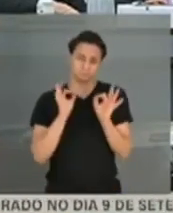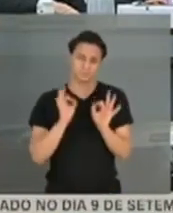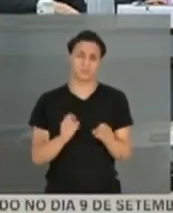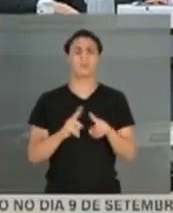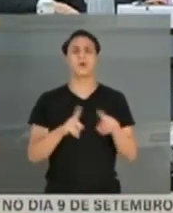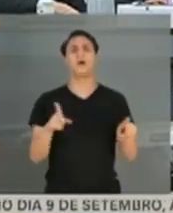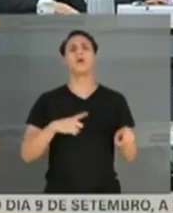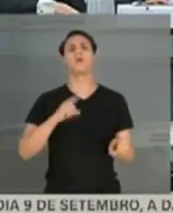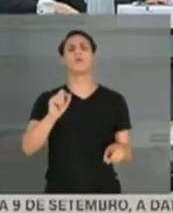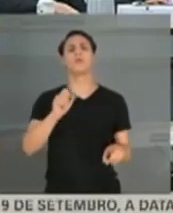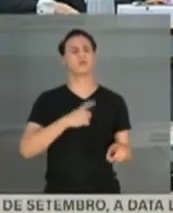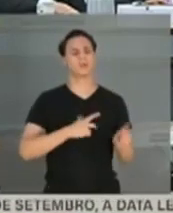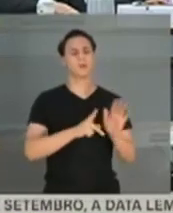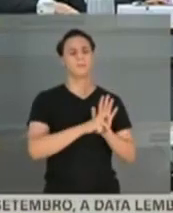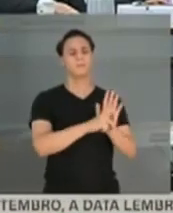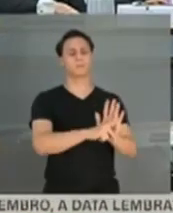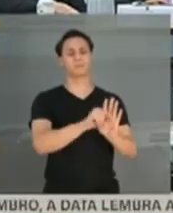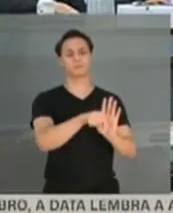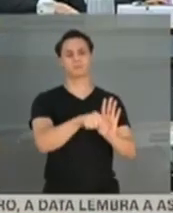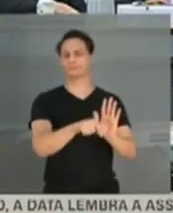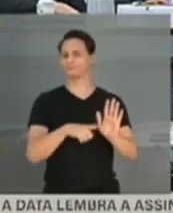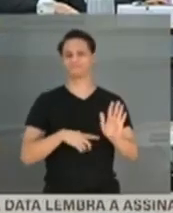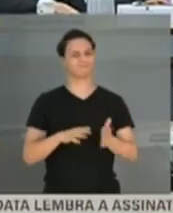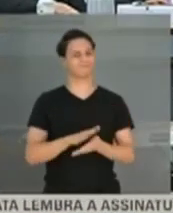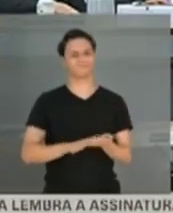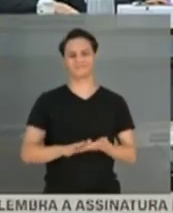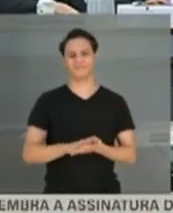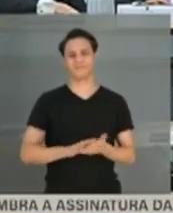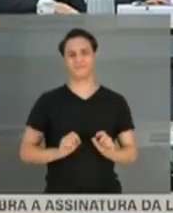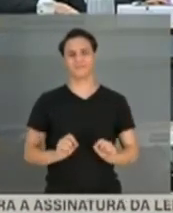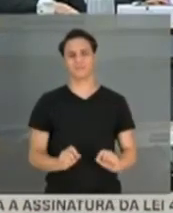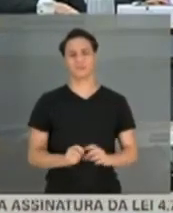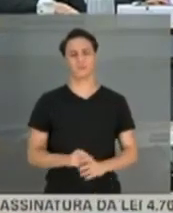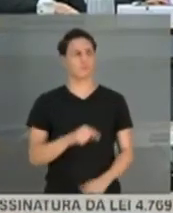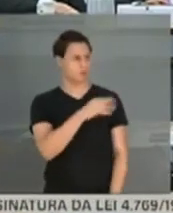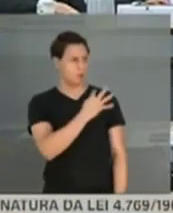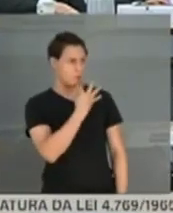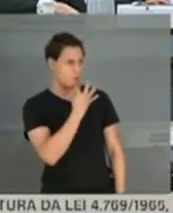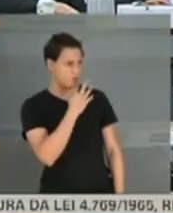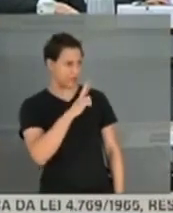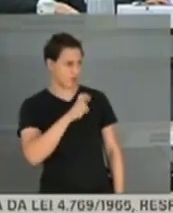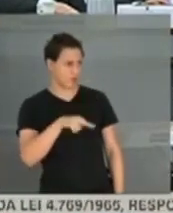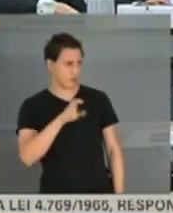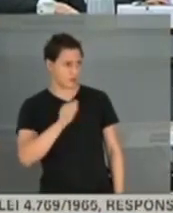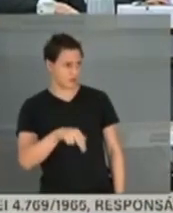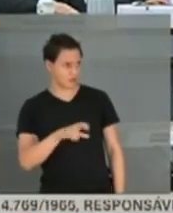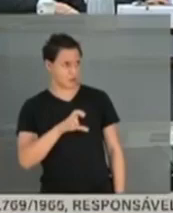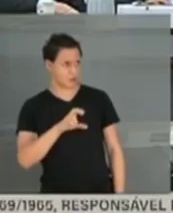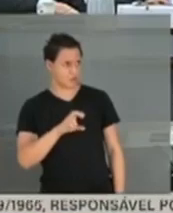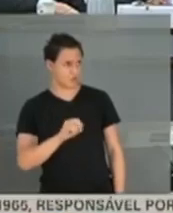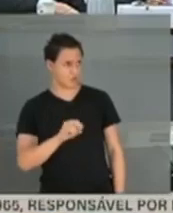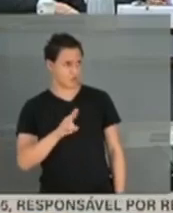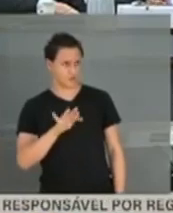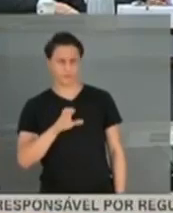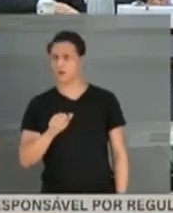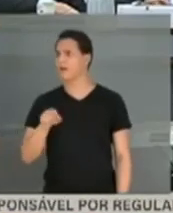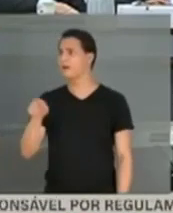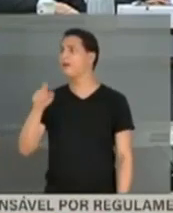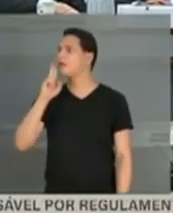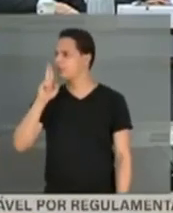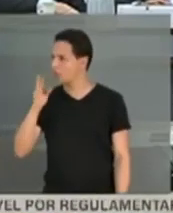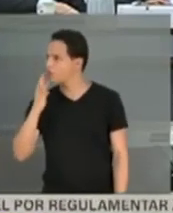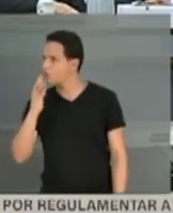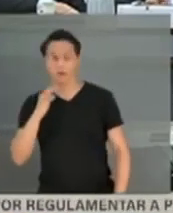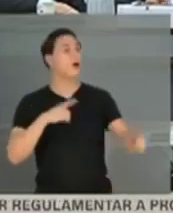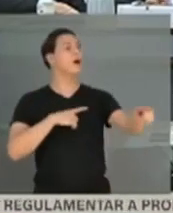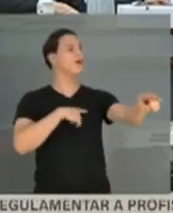procuração... O senhor conhece a Karina Cufa? Conheço a Karina Cufa. Ah, isso aí ele respondeu, presidente, já é um avanço, olha lá,